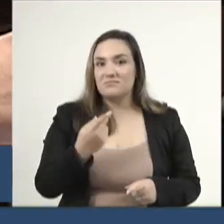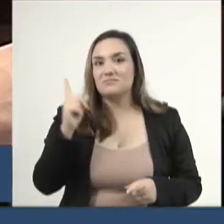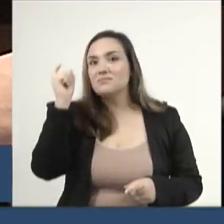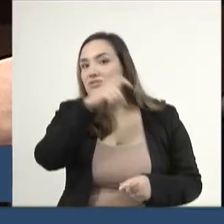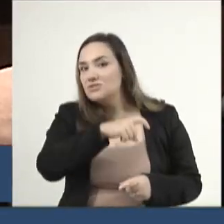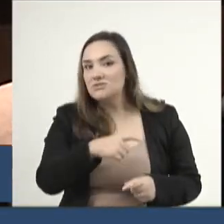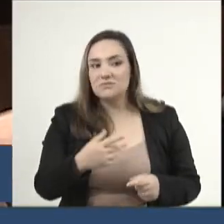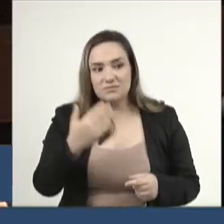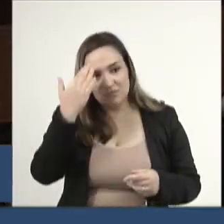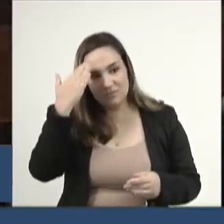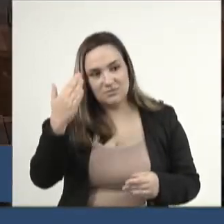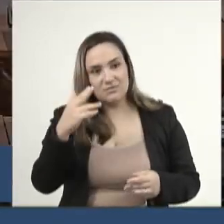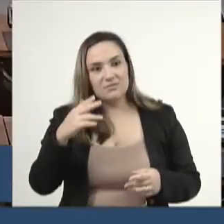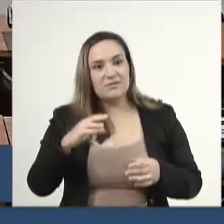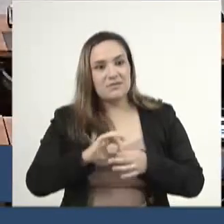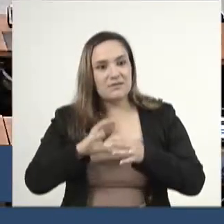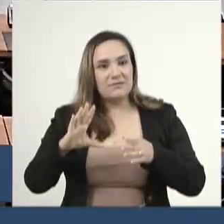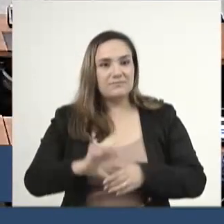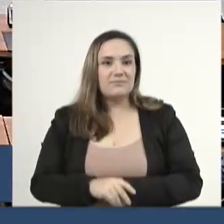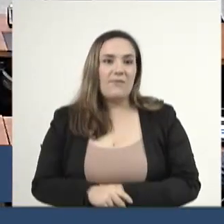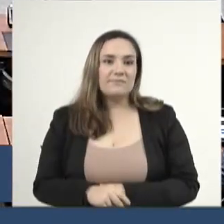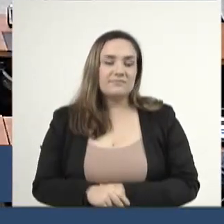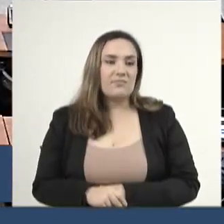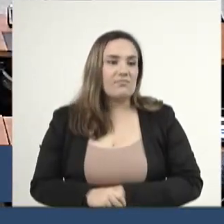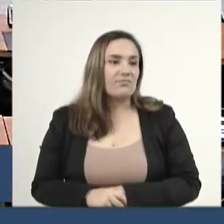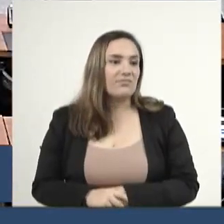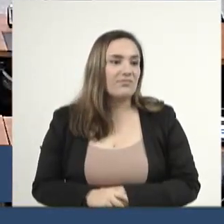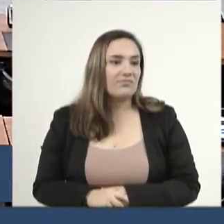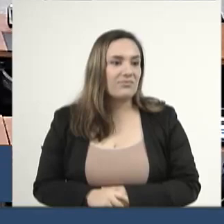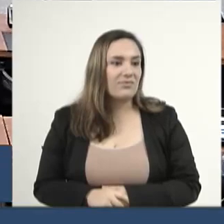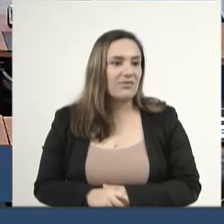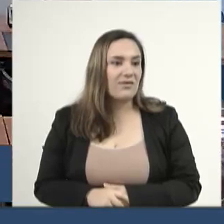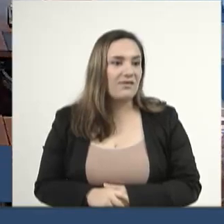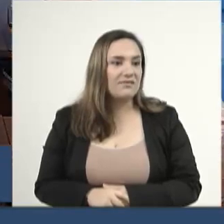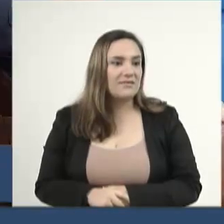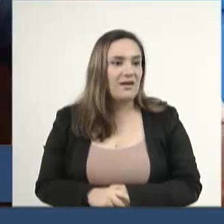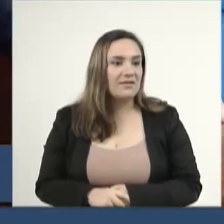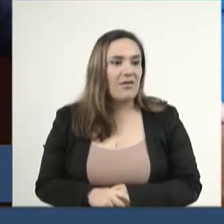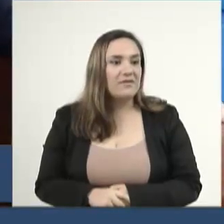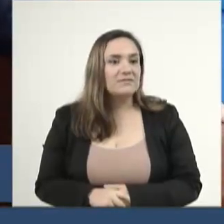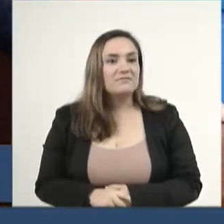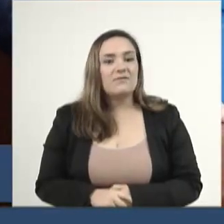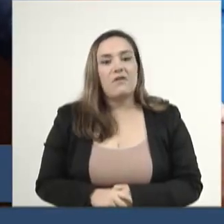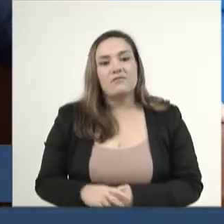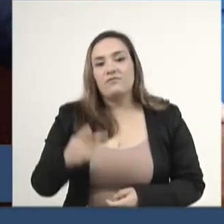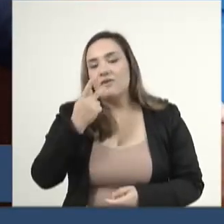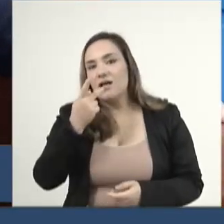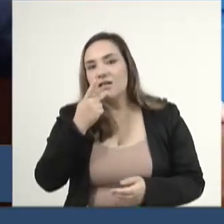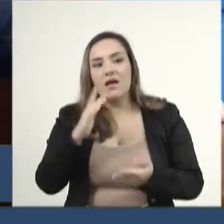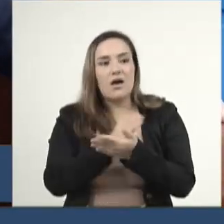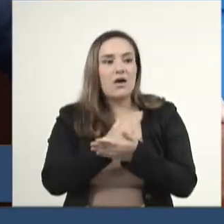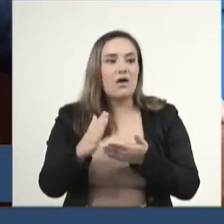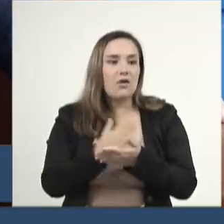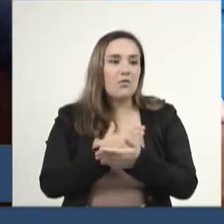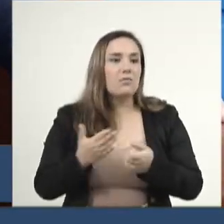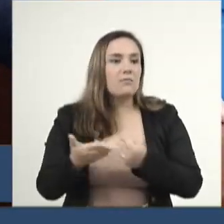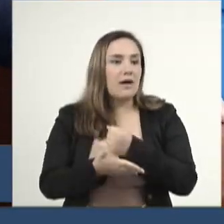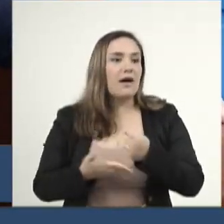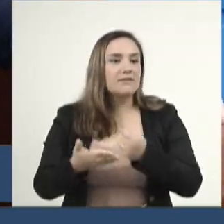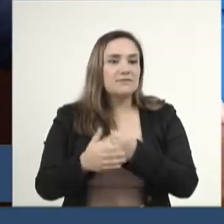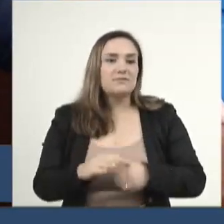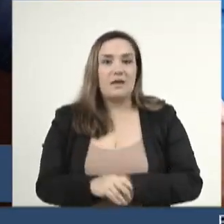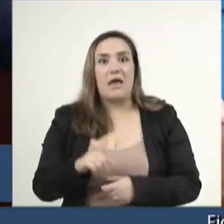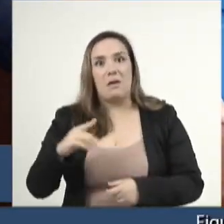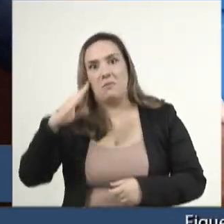mentira. Muito obrigado pela parte. Muito obrigado. Faltaram aí alguns argumentos, né? Os bolsonaristas ficam